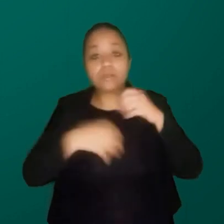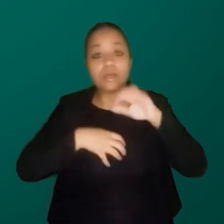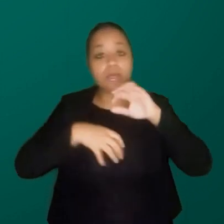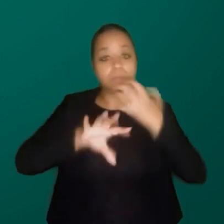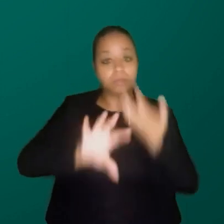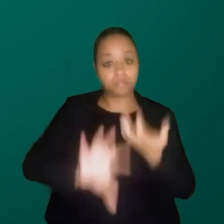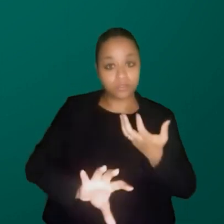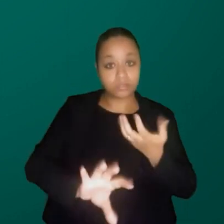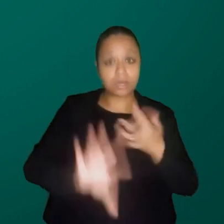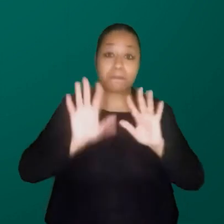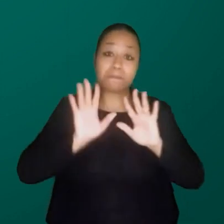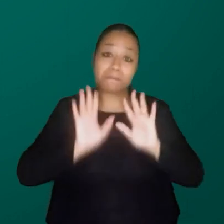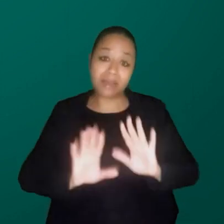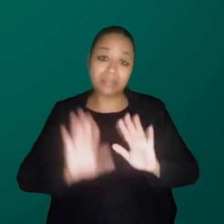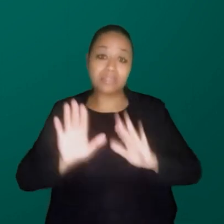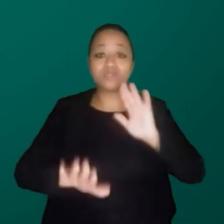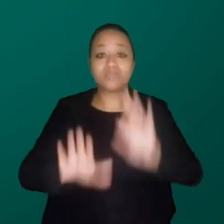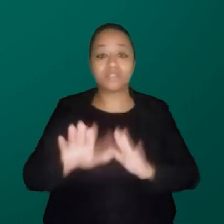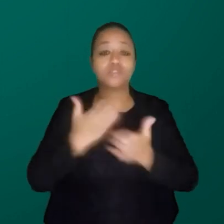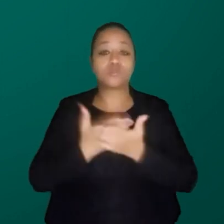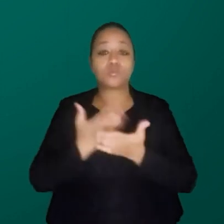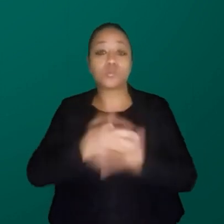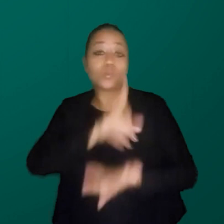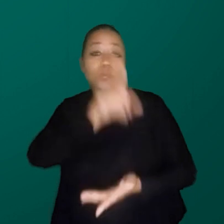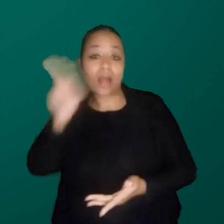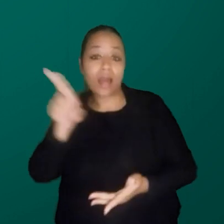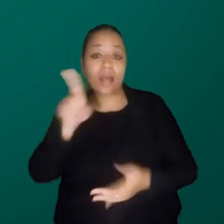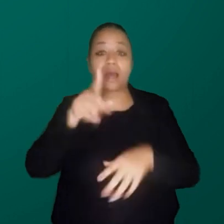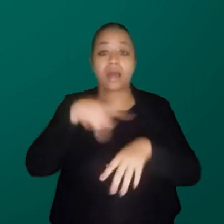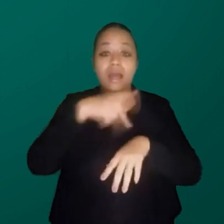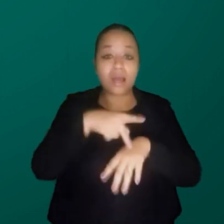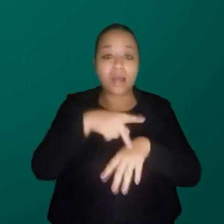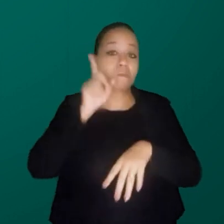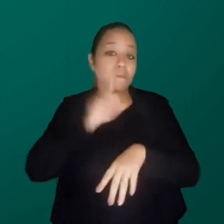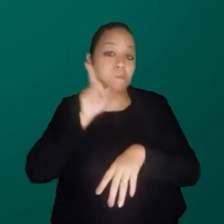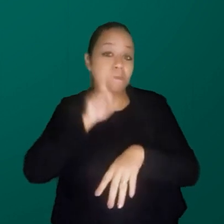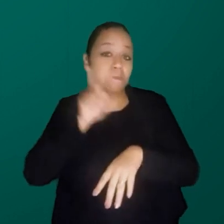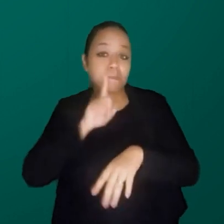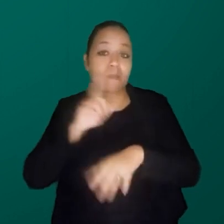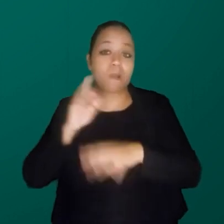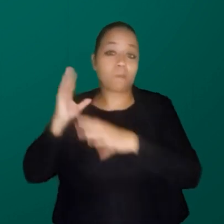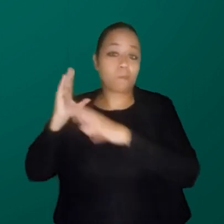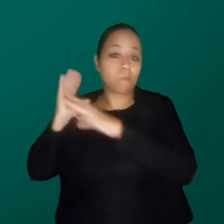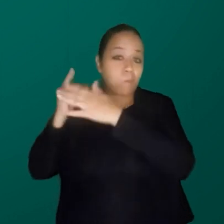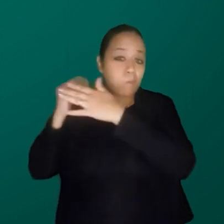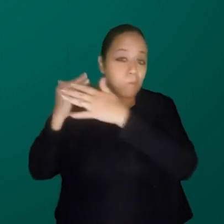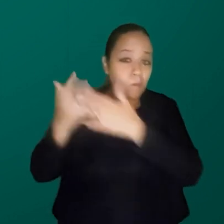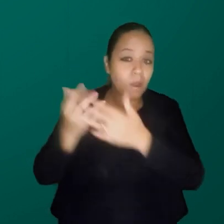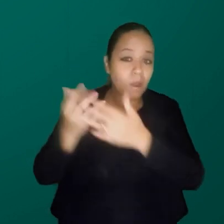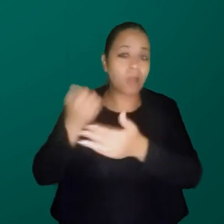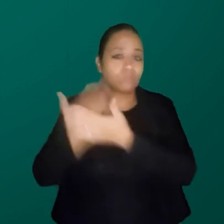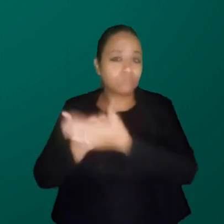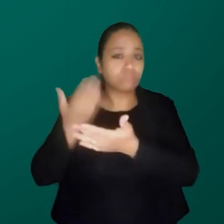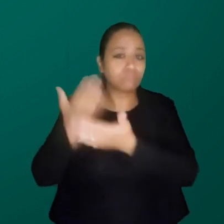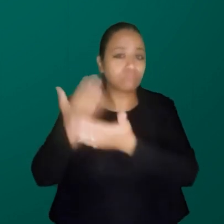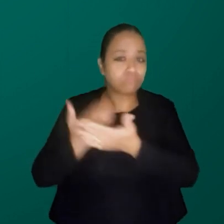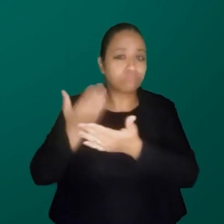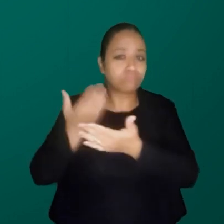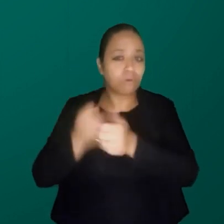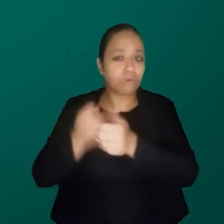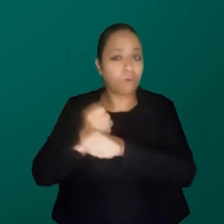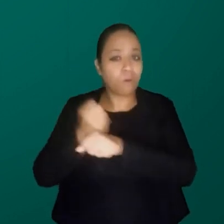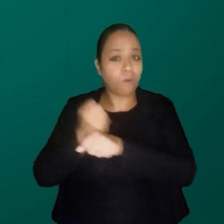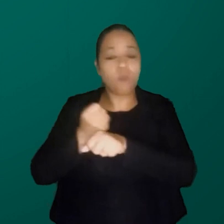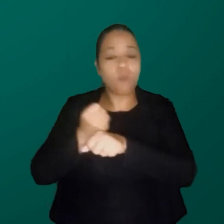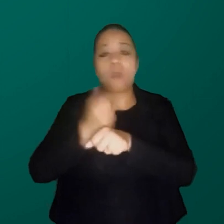A má notícia é que nesse estudo nos Estados Unidos mostra que ao longo da formação escolar as mulheres ganham empatia, os homens perdem